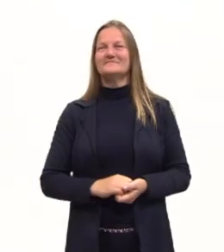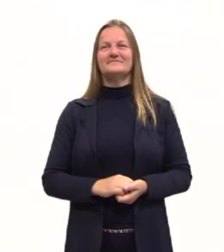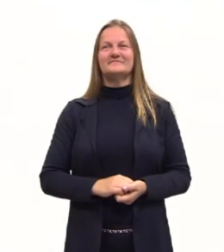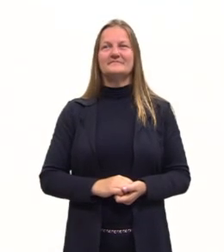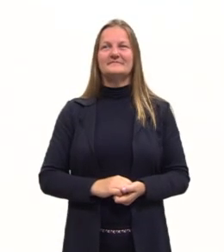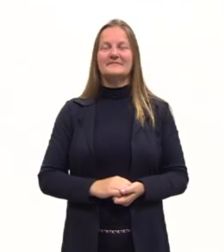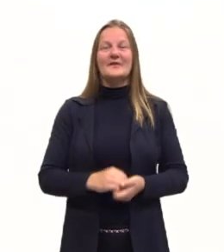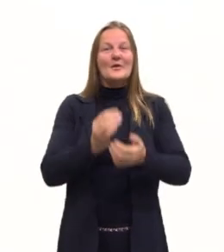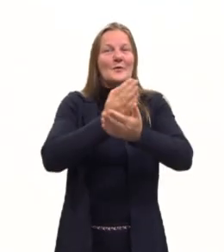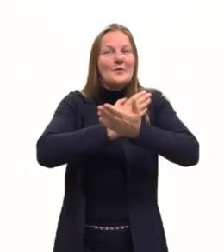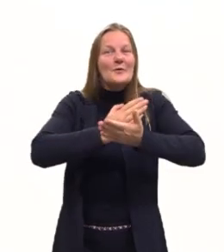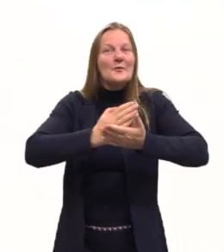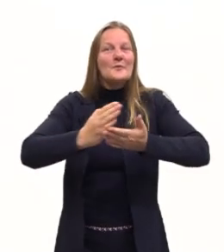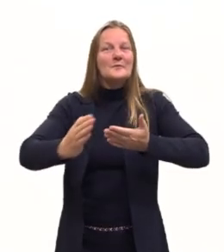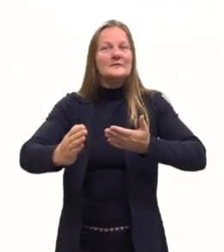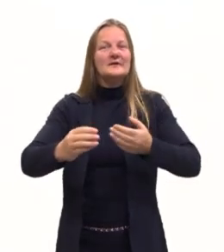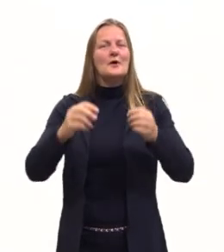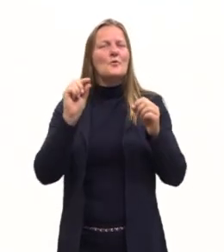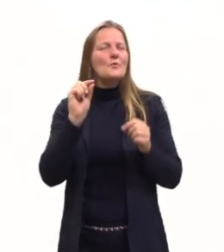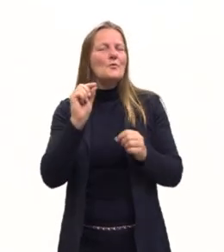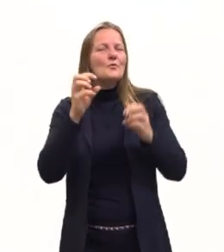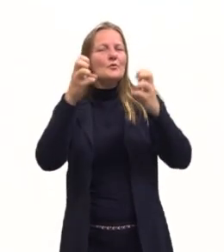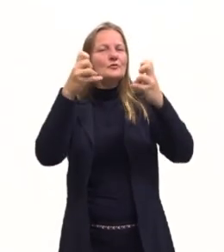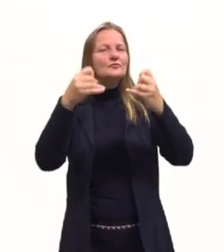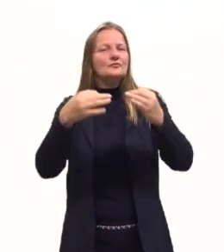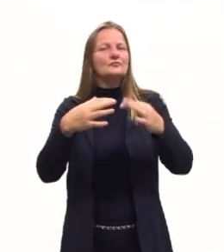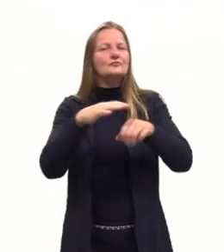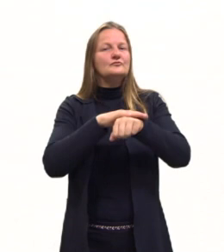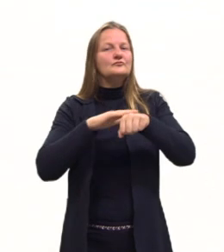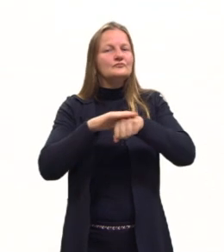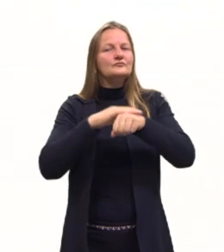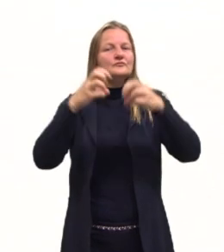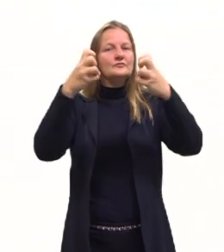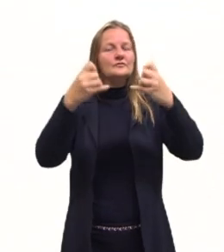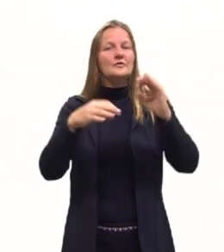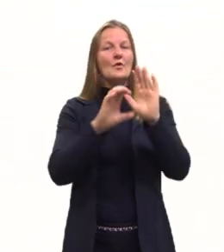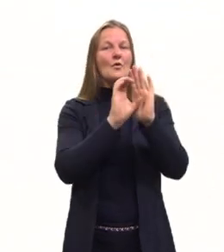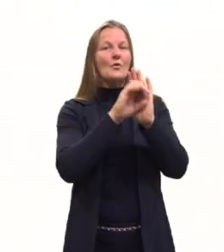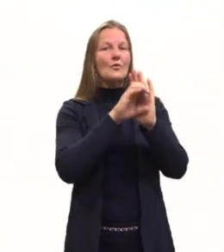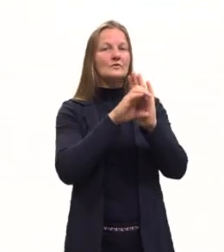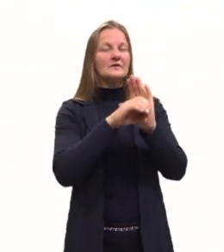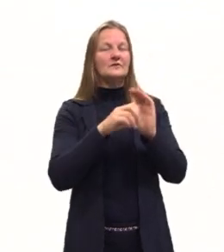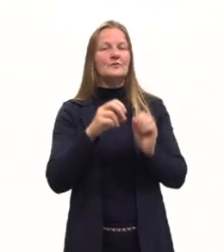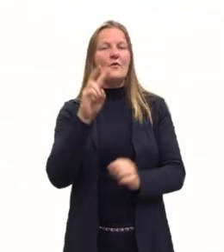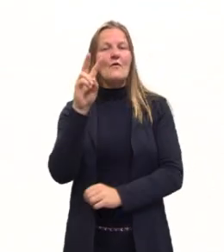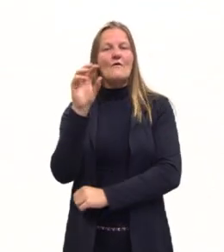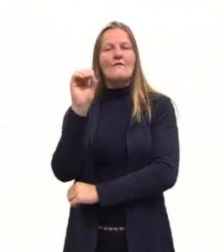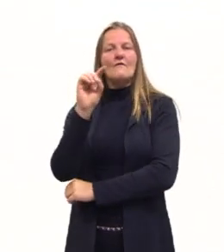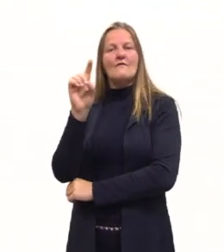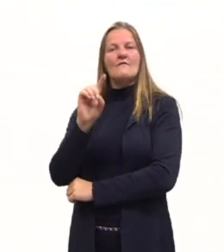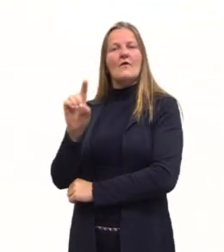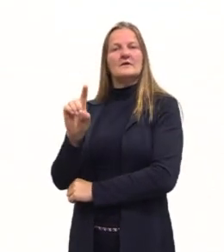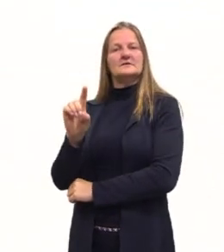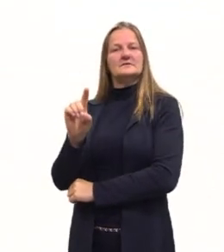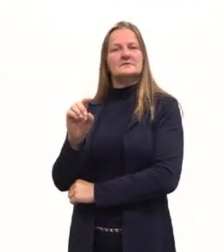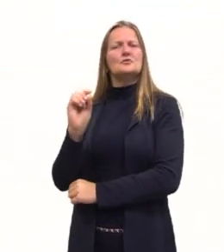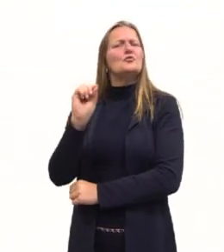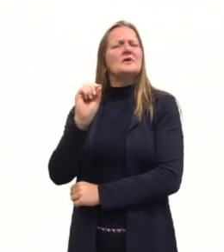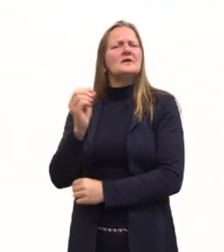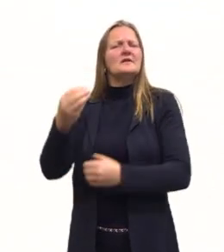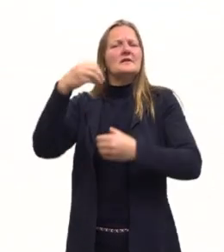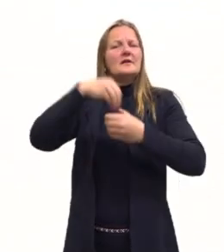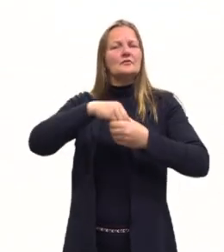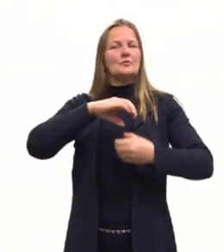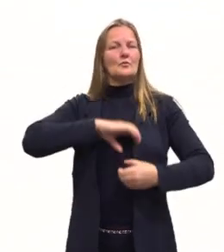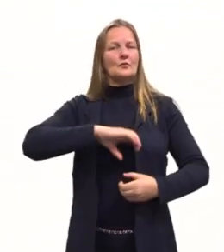Para começar, nós vamos falar um pouquinho sobre o conceito de voz. O que é voz dentro da língua